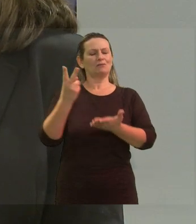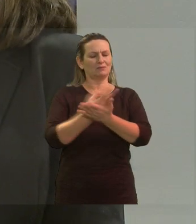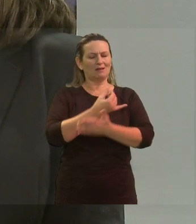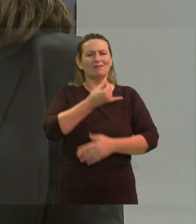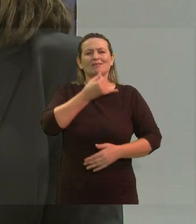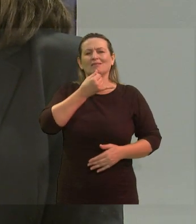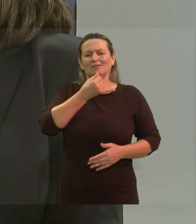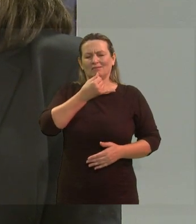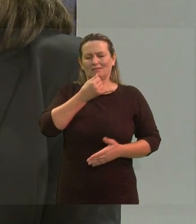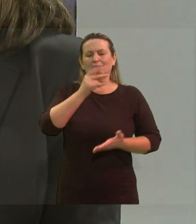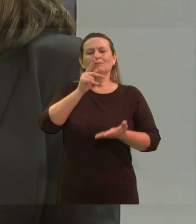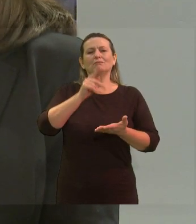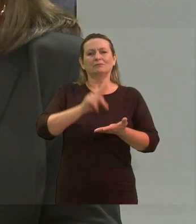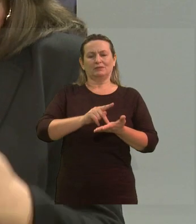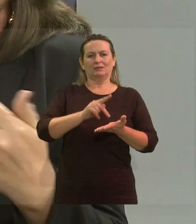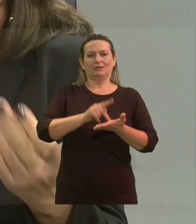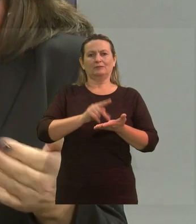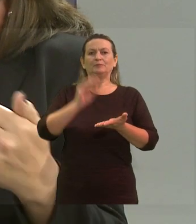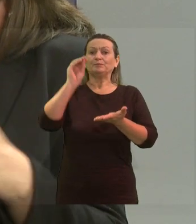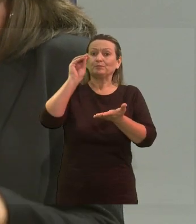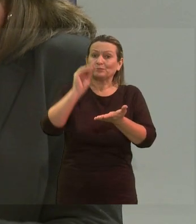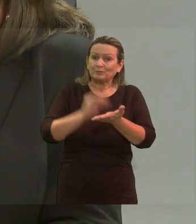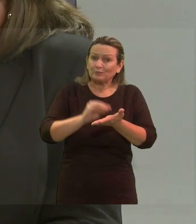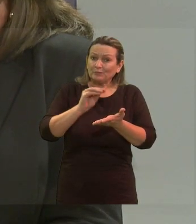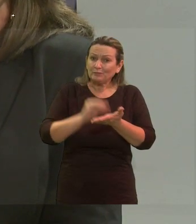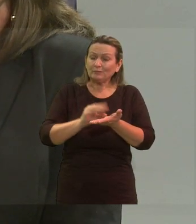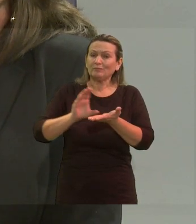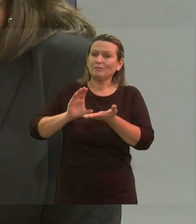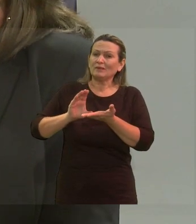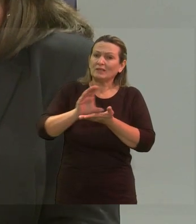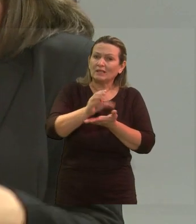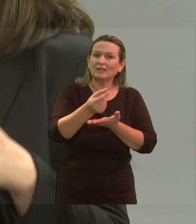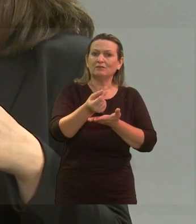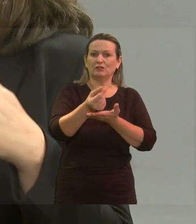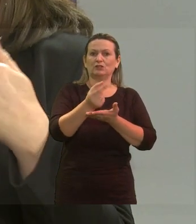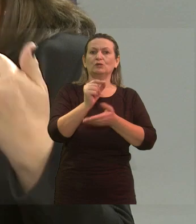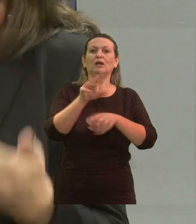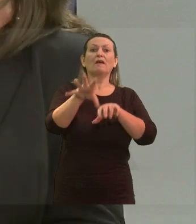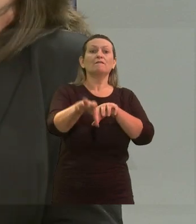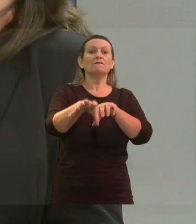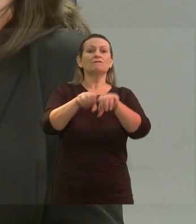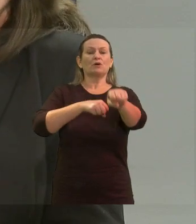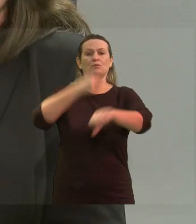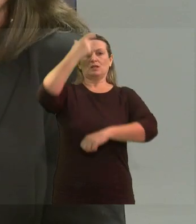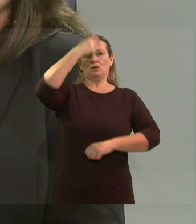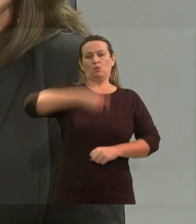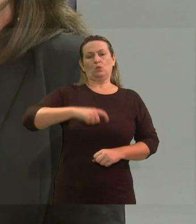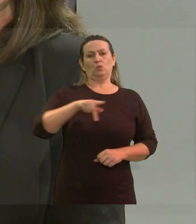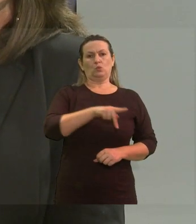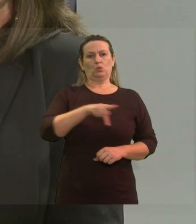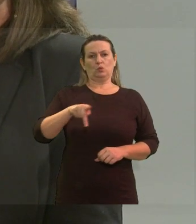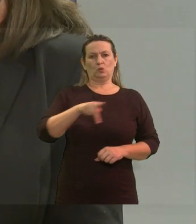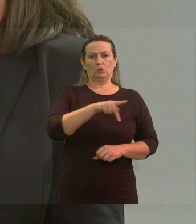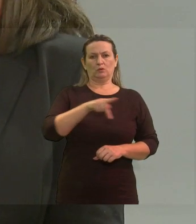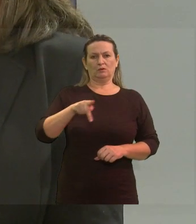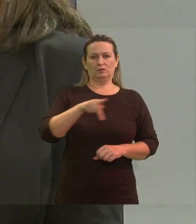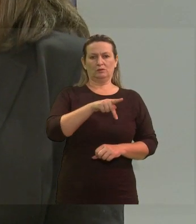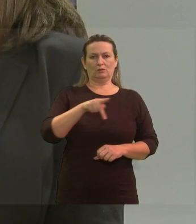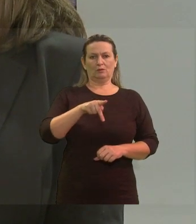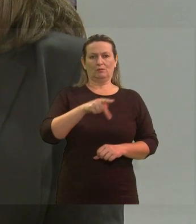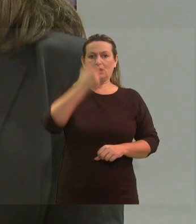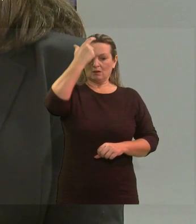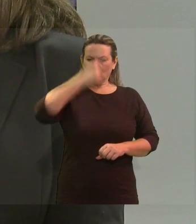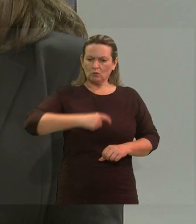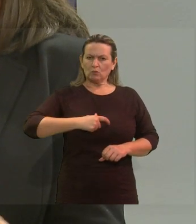muito em sala de aula, né, então volta a questão da educação, a gente tem que investir na questão da formação de professores, né, para que eles estejam